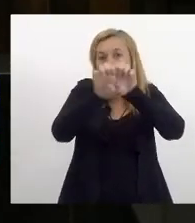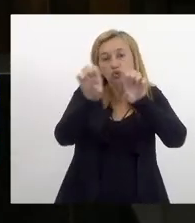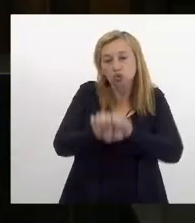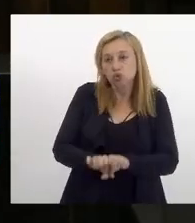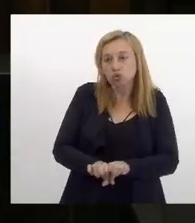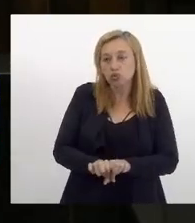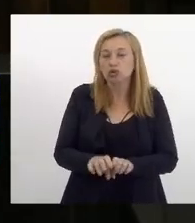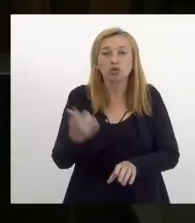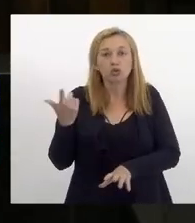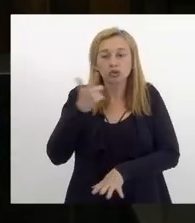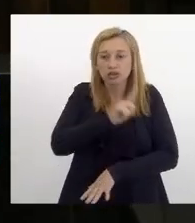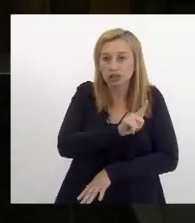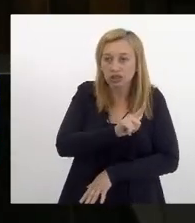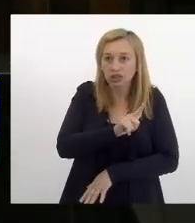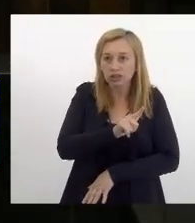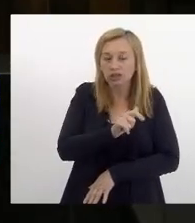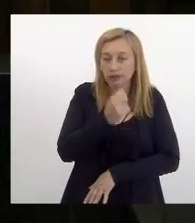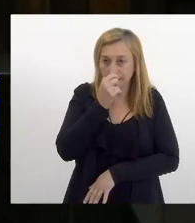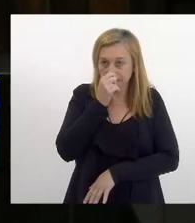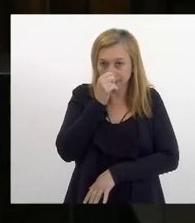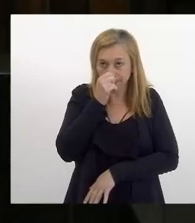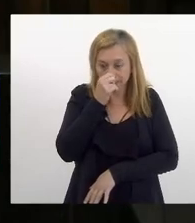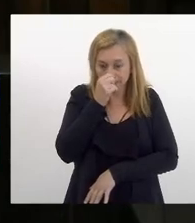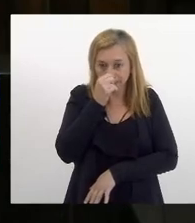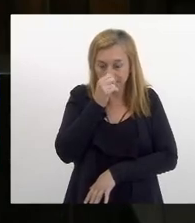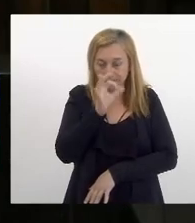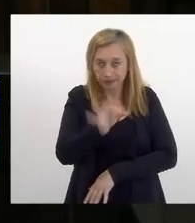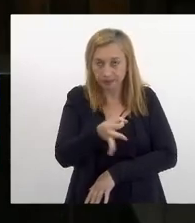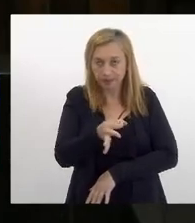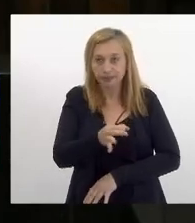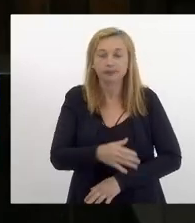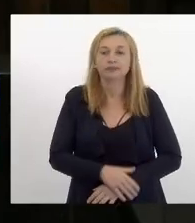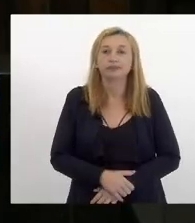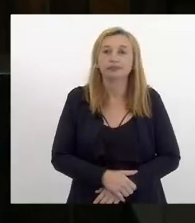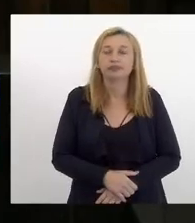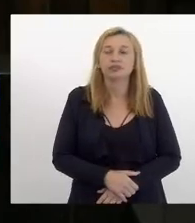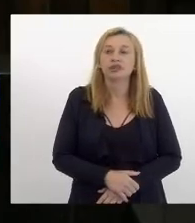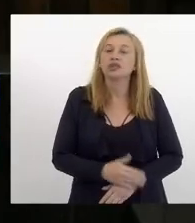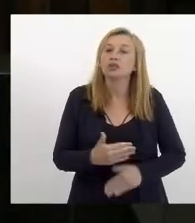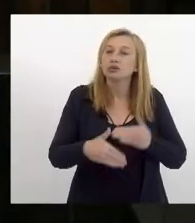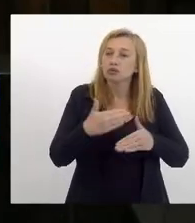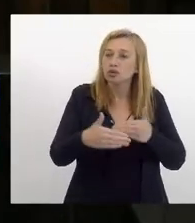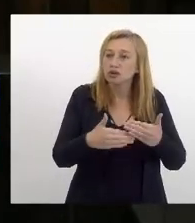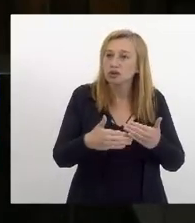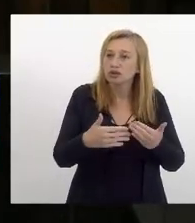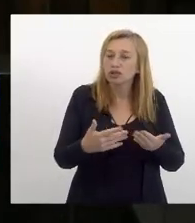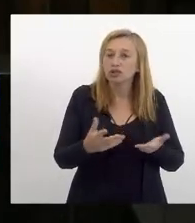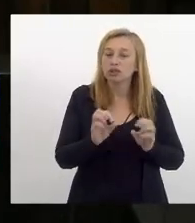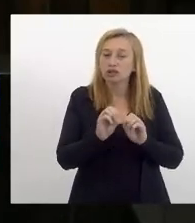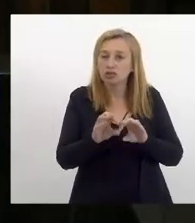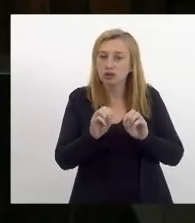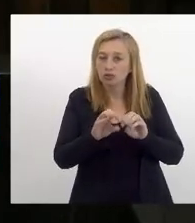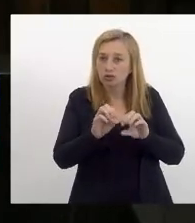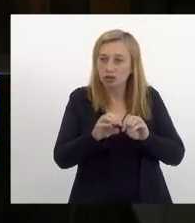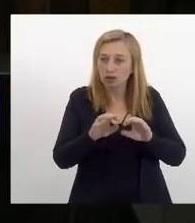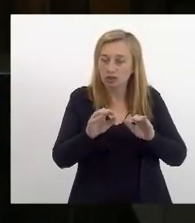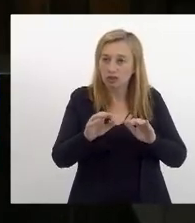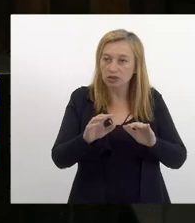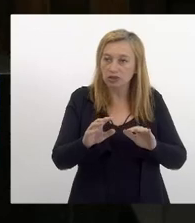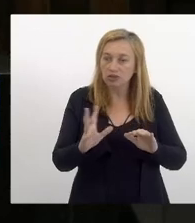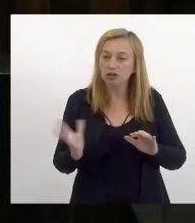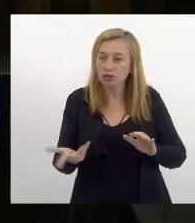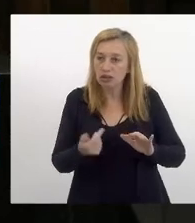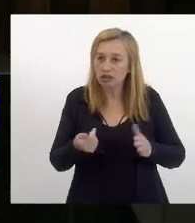conseguir garantir um processo de oferta educacional ainda maior estou falando